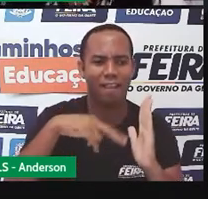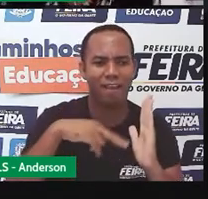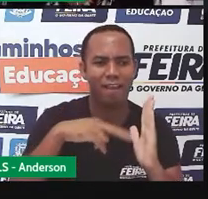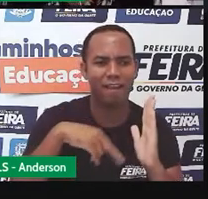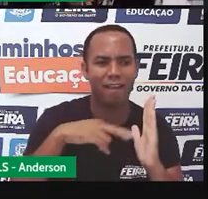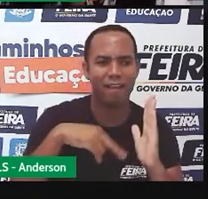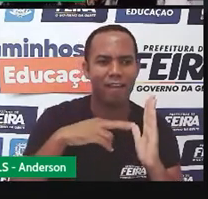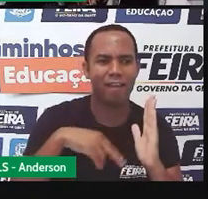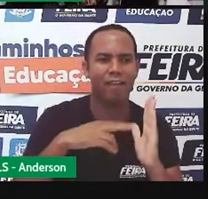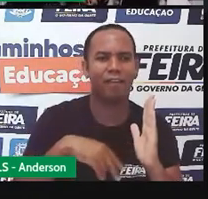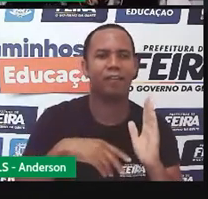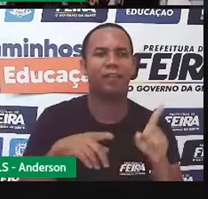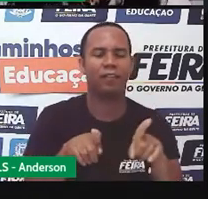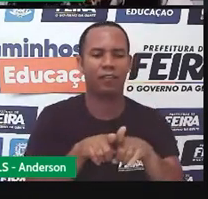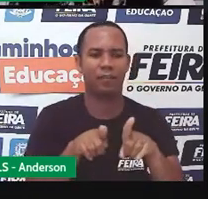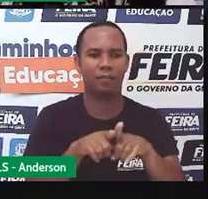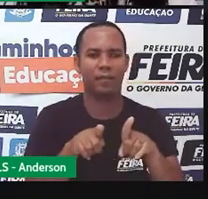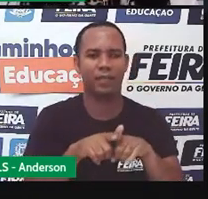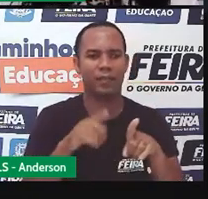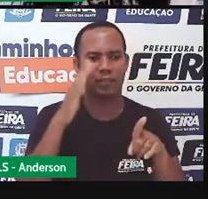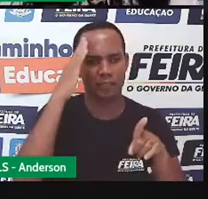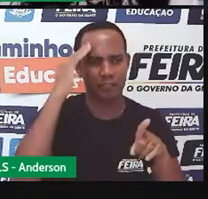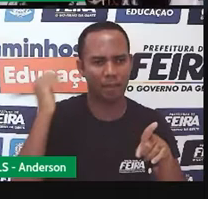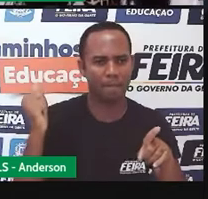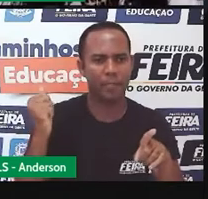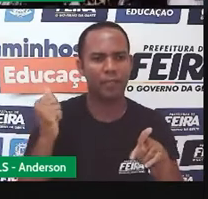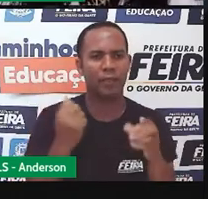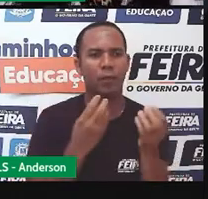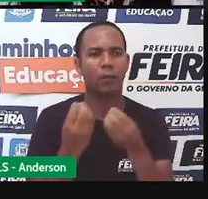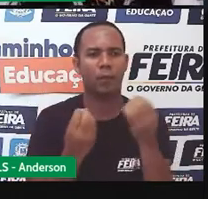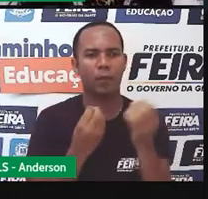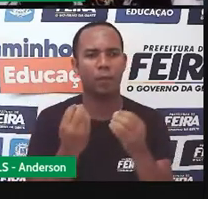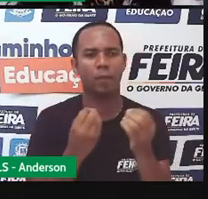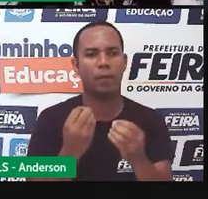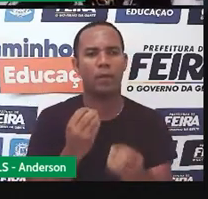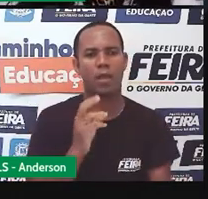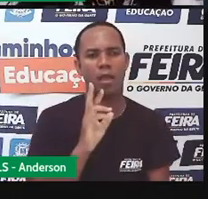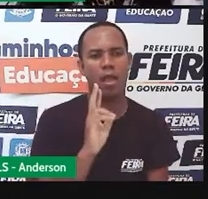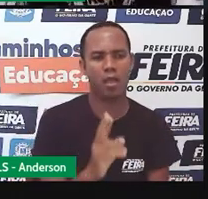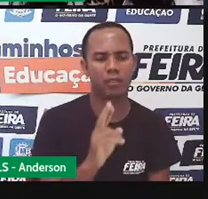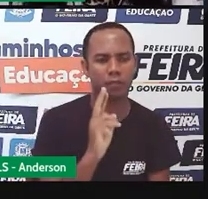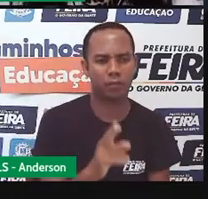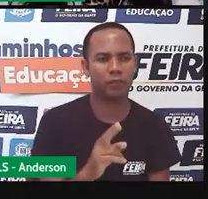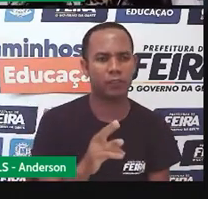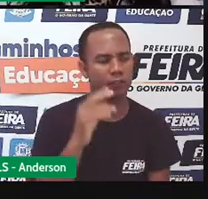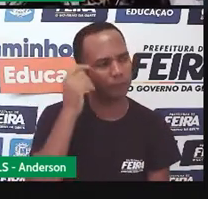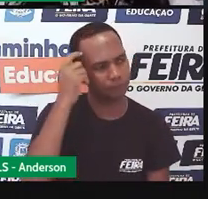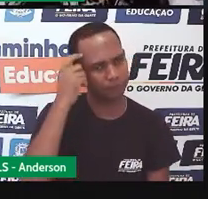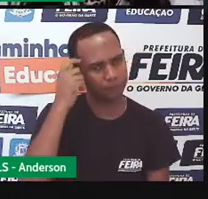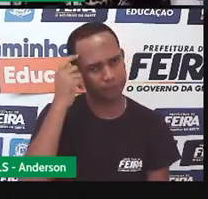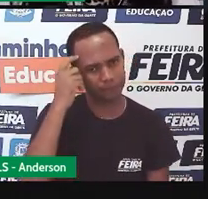você vai identificar as respostas de cada uma delas.